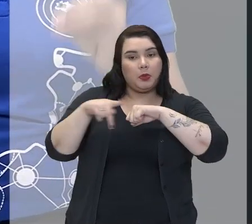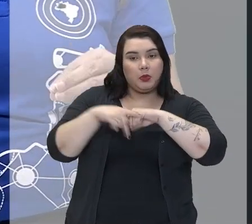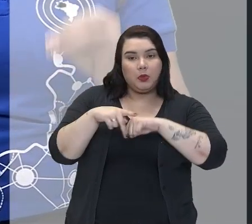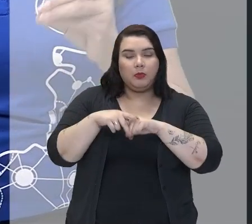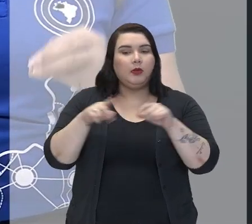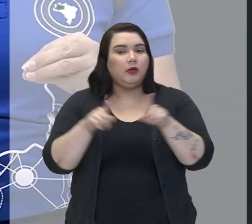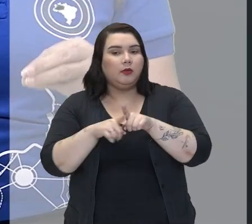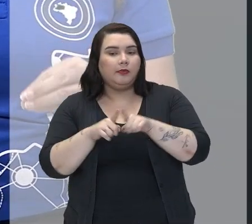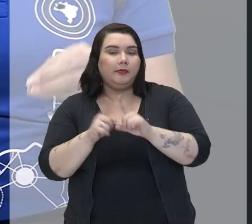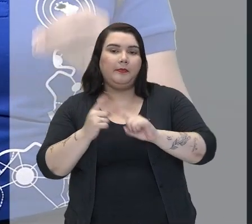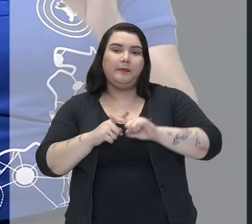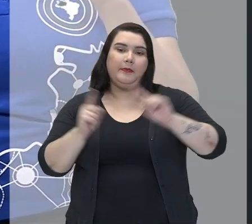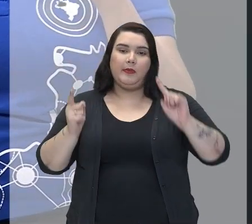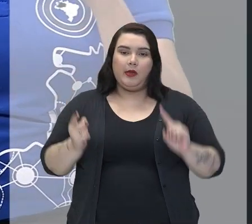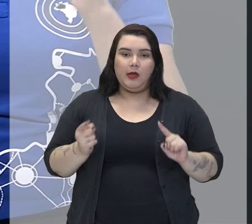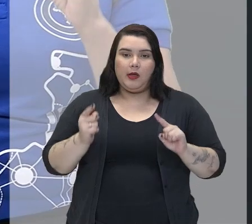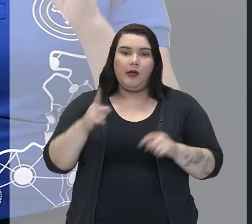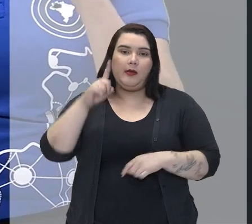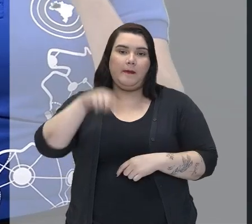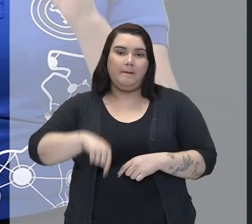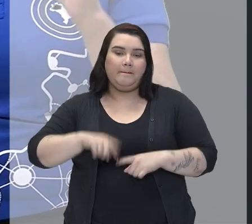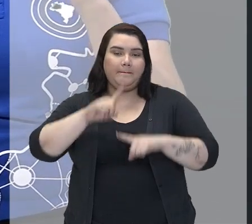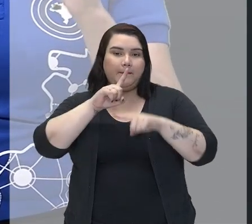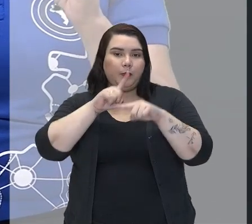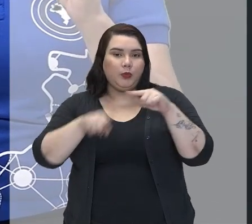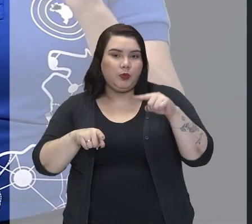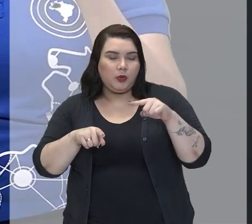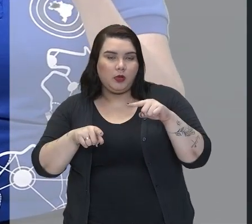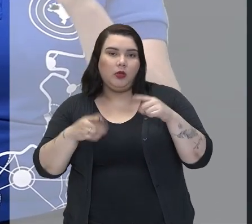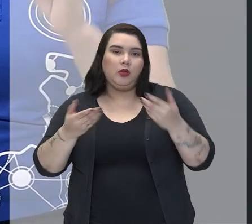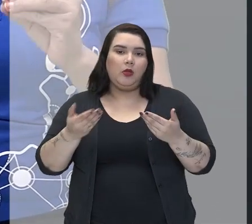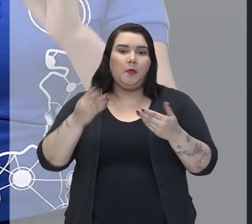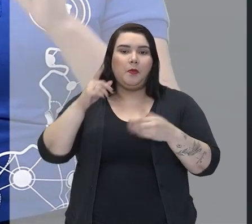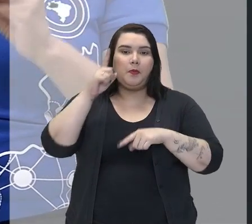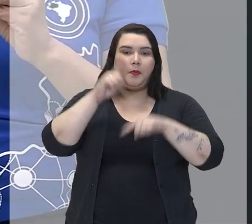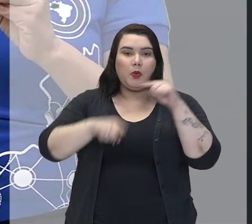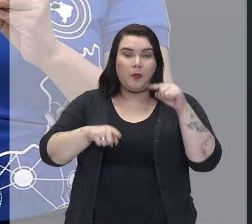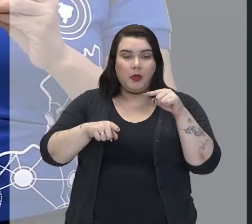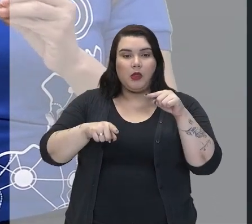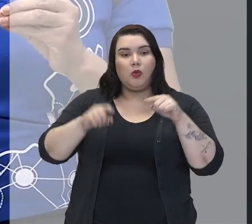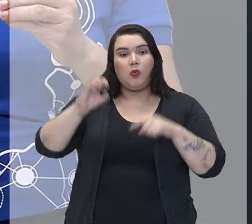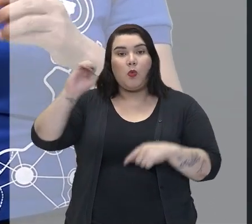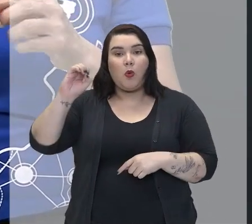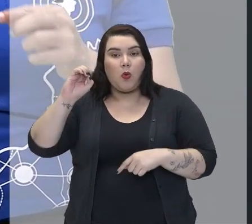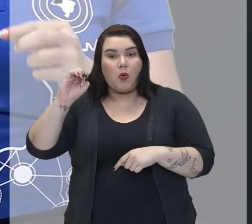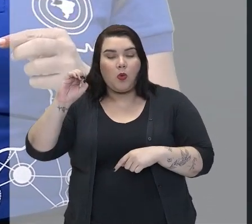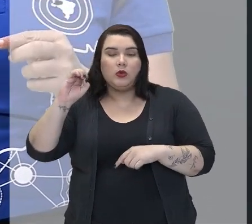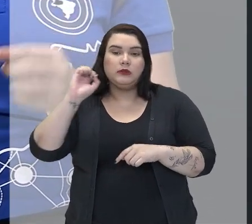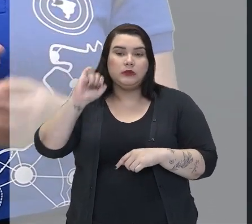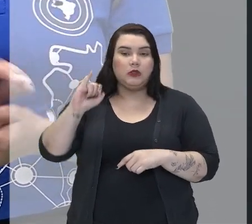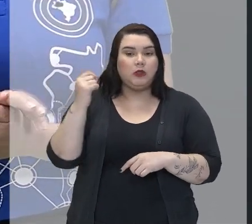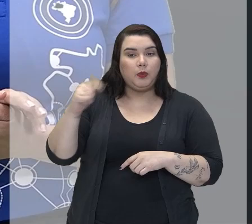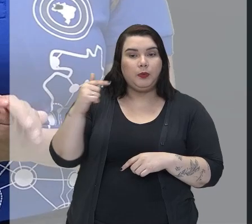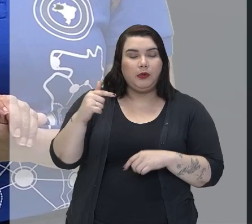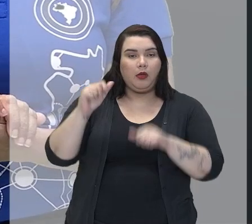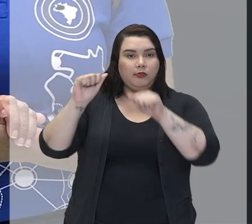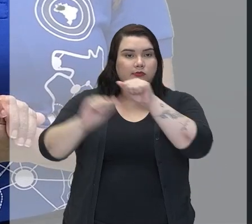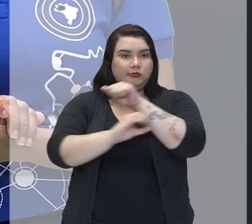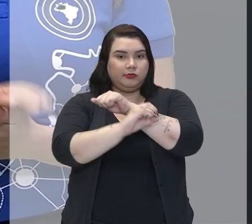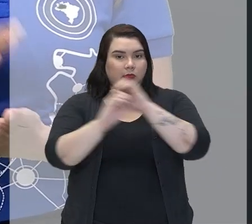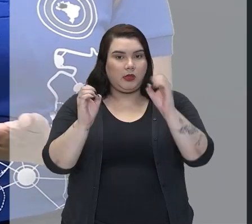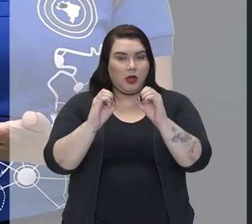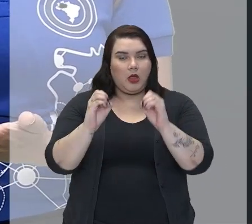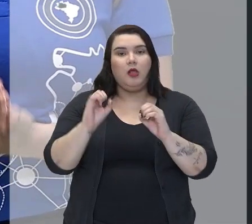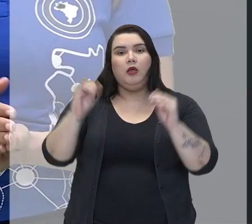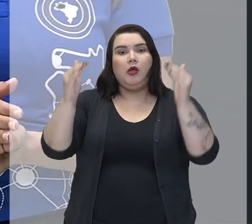né? Mas, é proibido, é proibida a entrada por conta do artigo